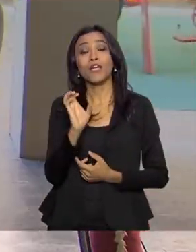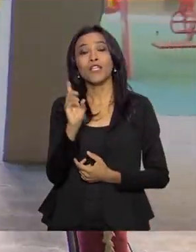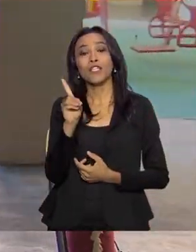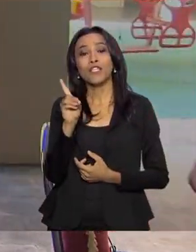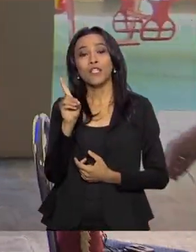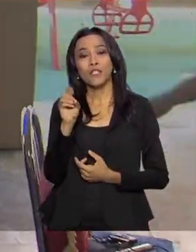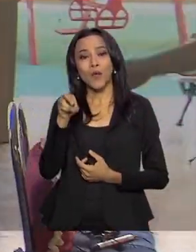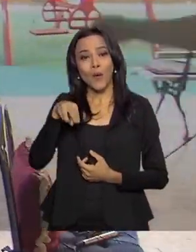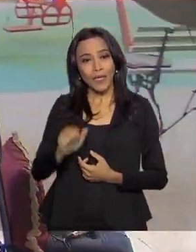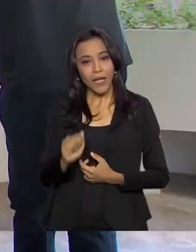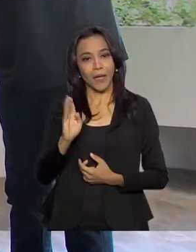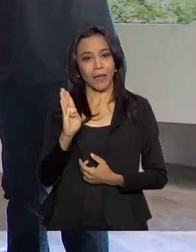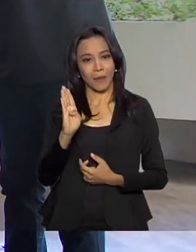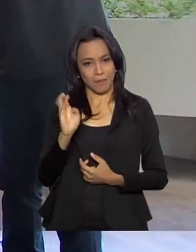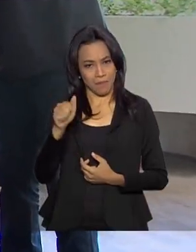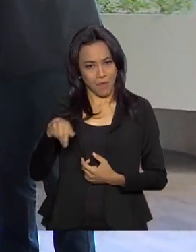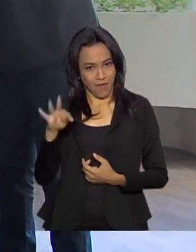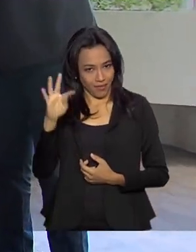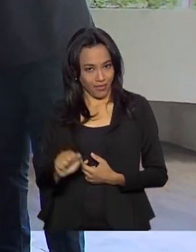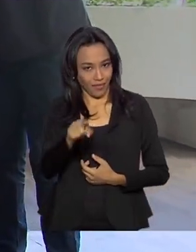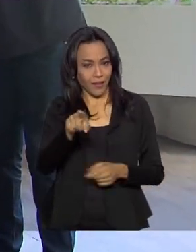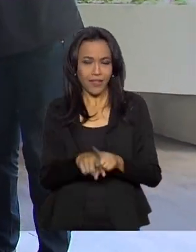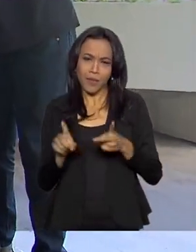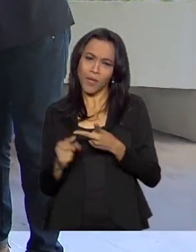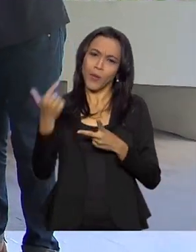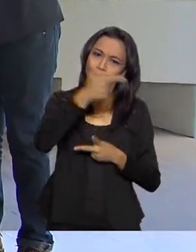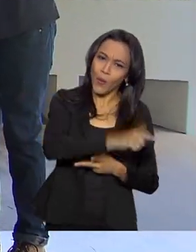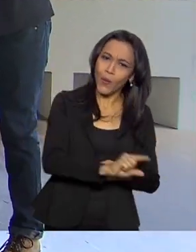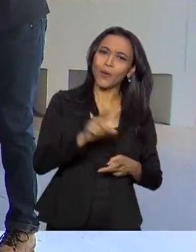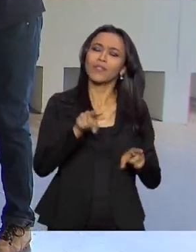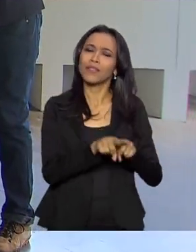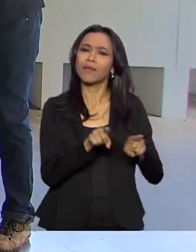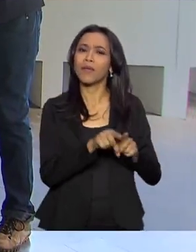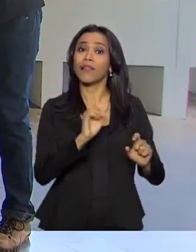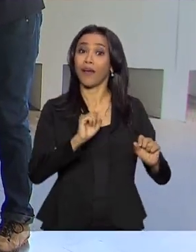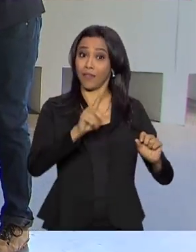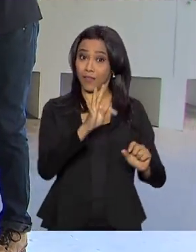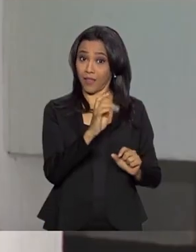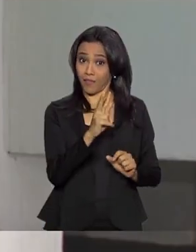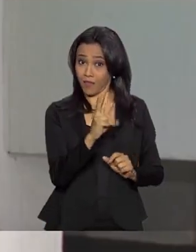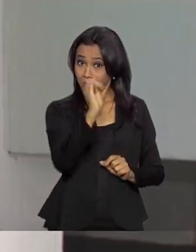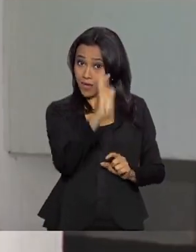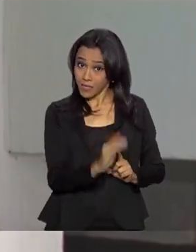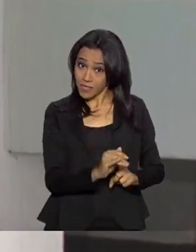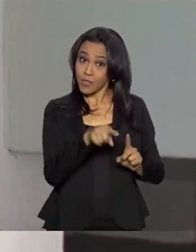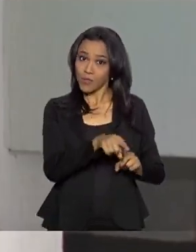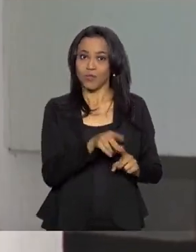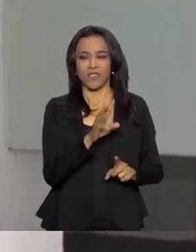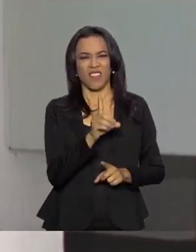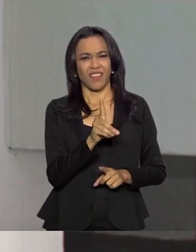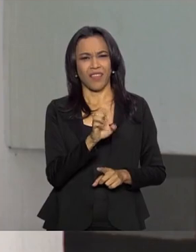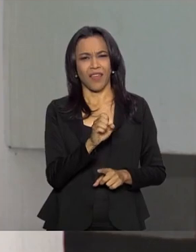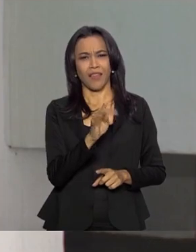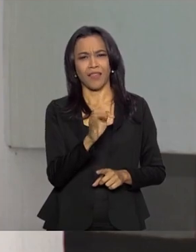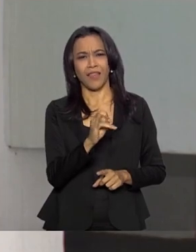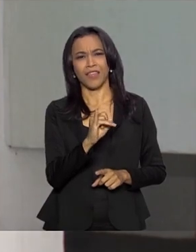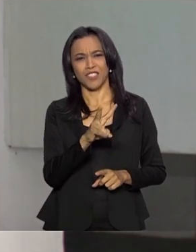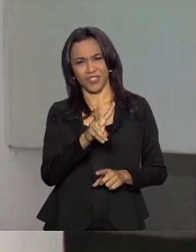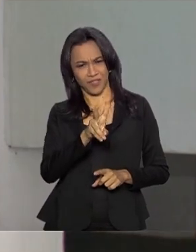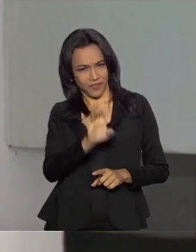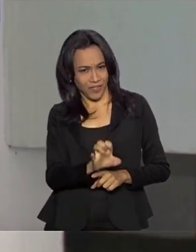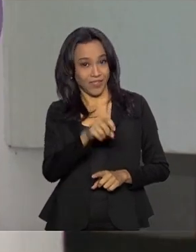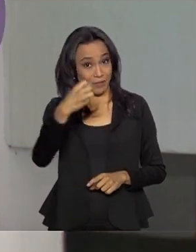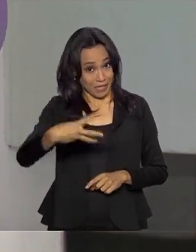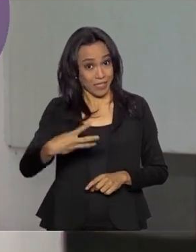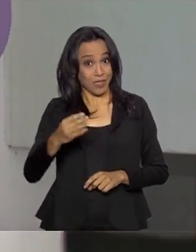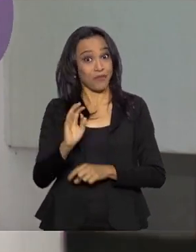e também na série Os Detetives do Prédio Azul, da TV Brasil, com previsão de estrear no cinema o terceiro filme